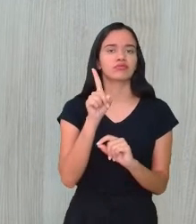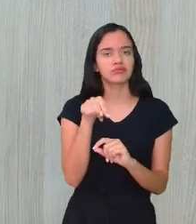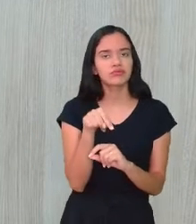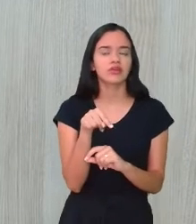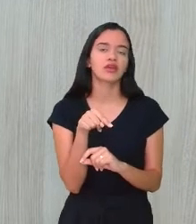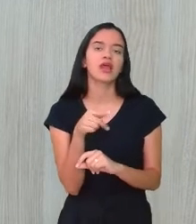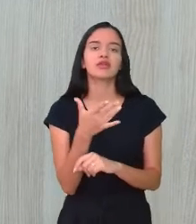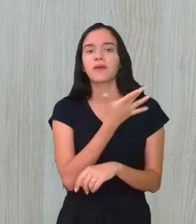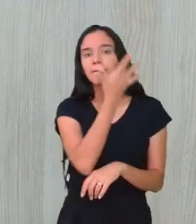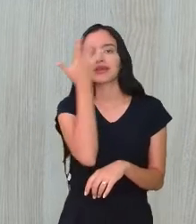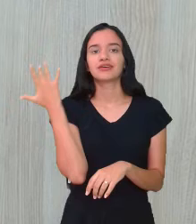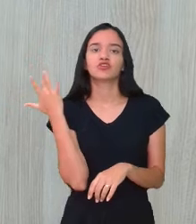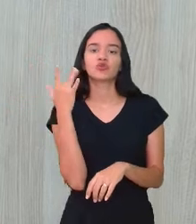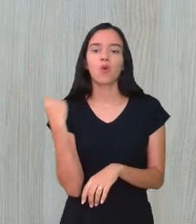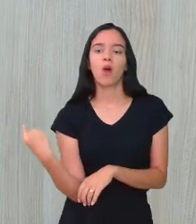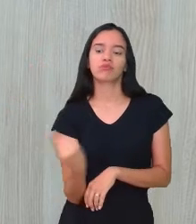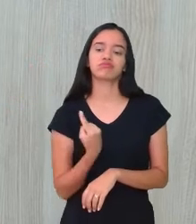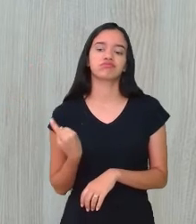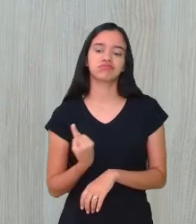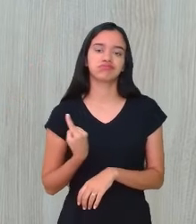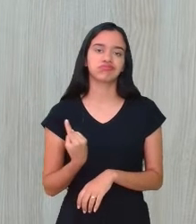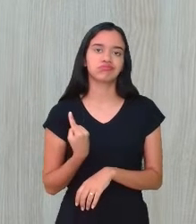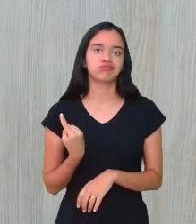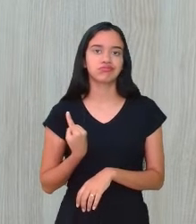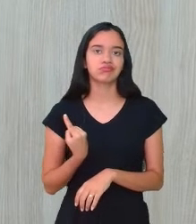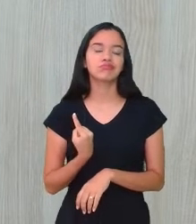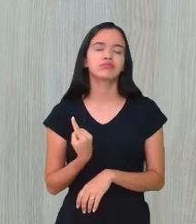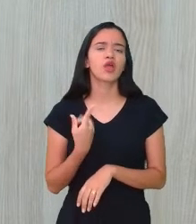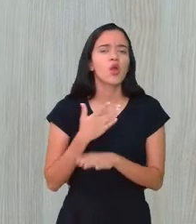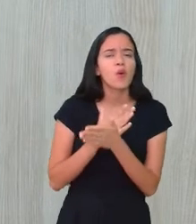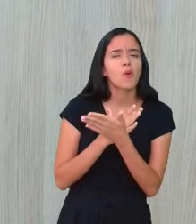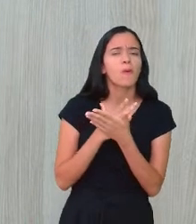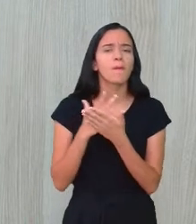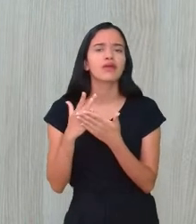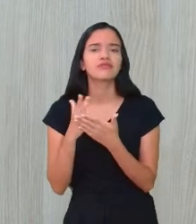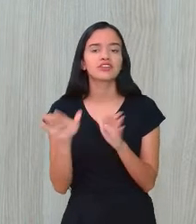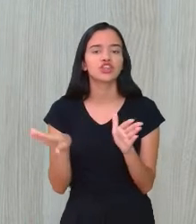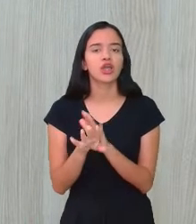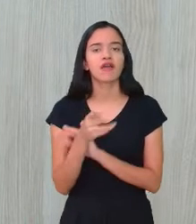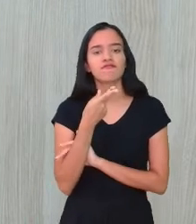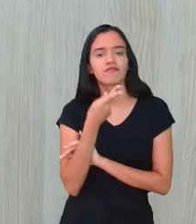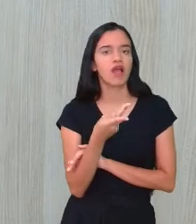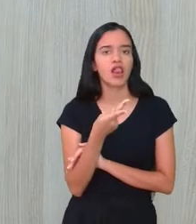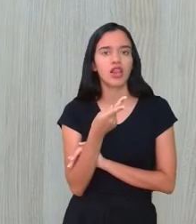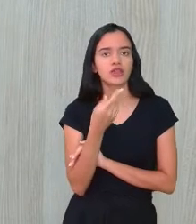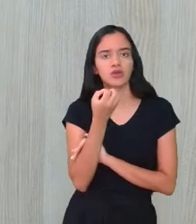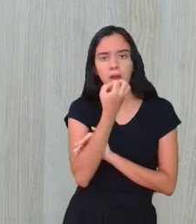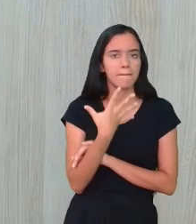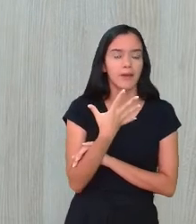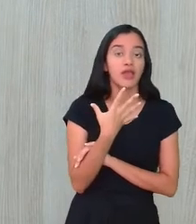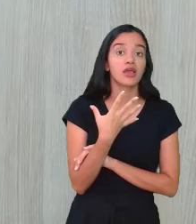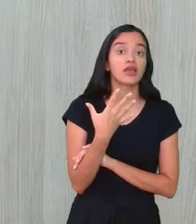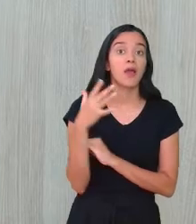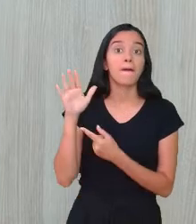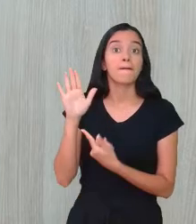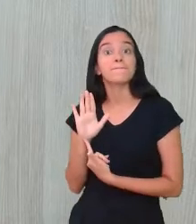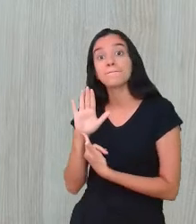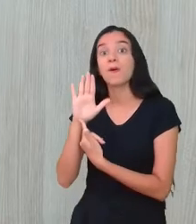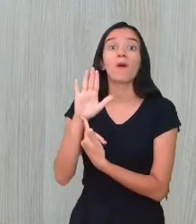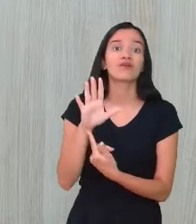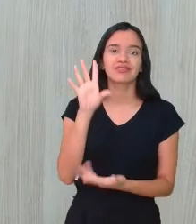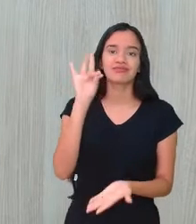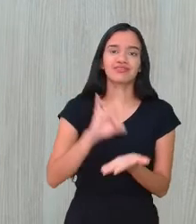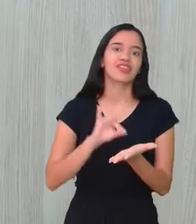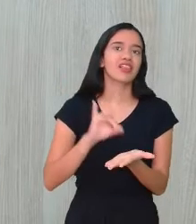de pessoas que se isolam, de pessoas que começam, porque elas não vão chegar a dizer que não estão bem. Elas apresentam um